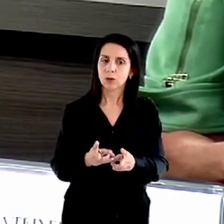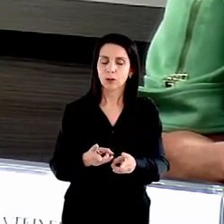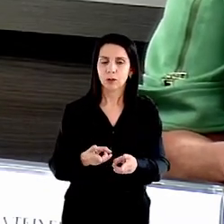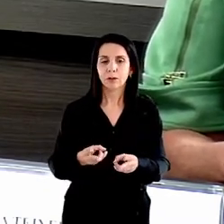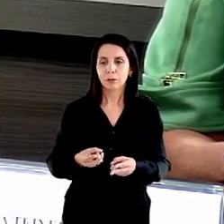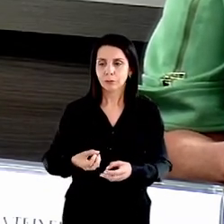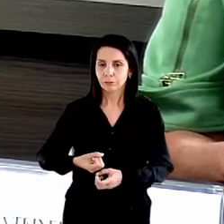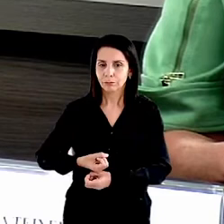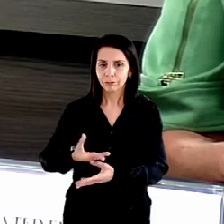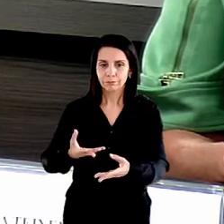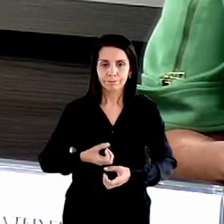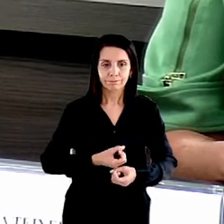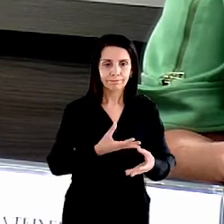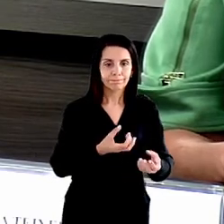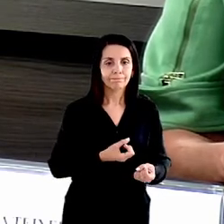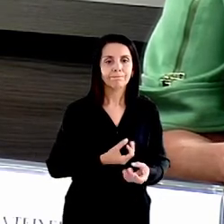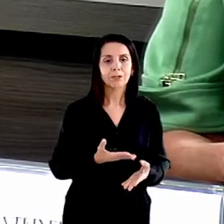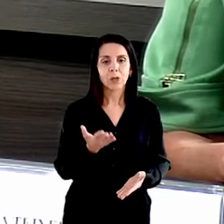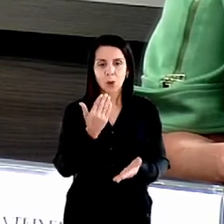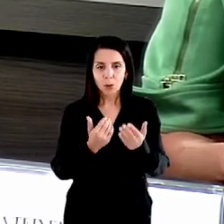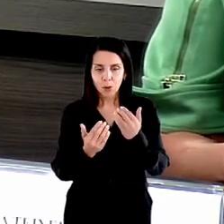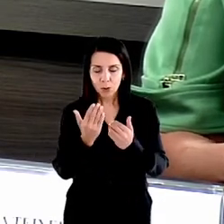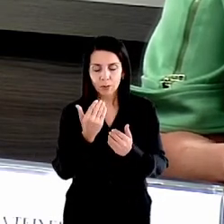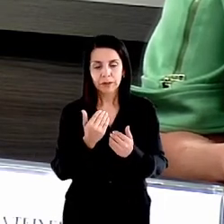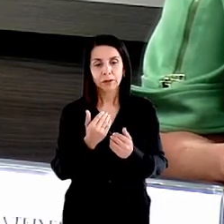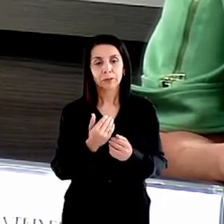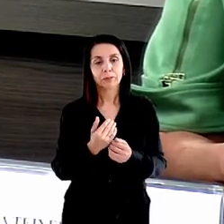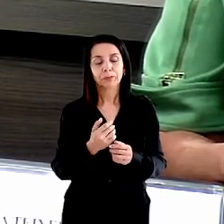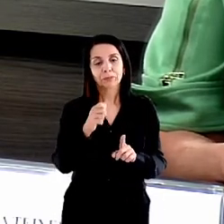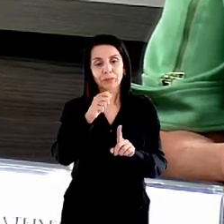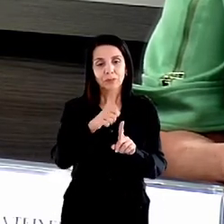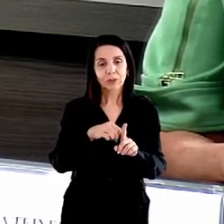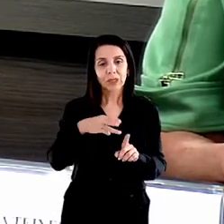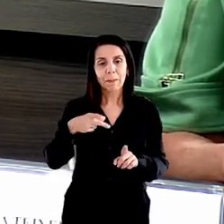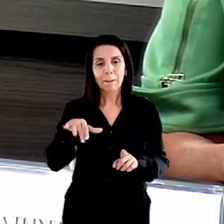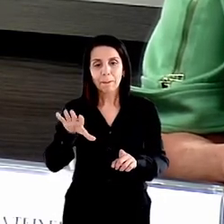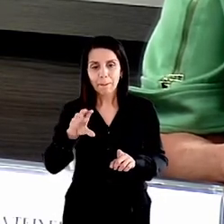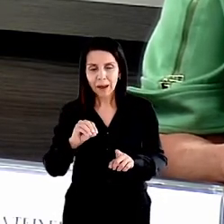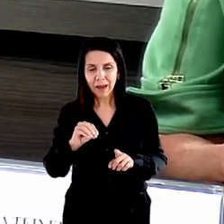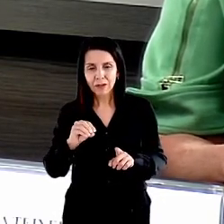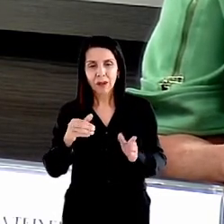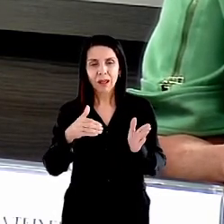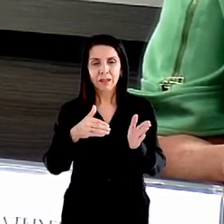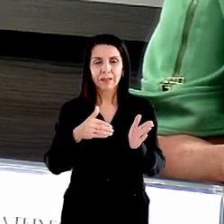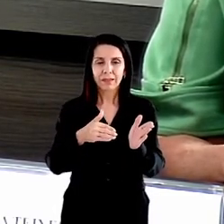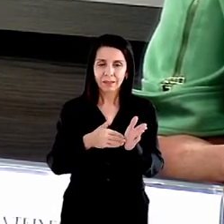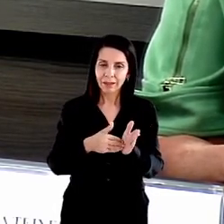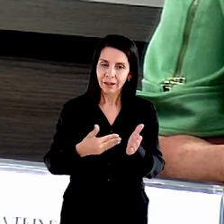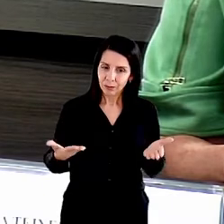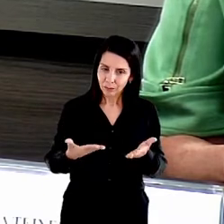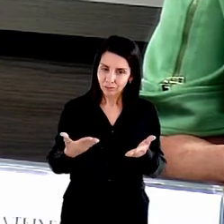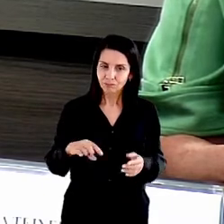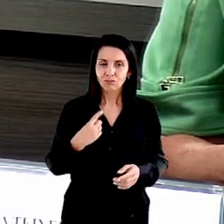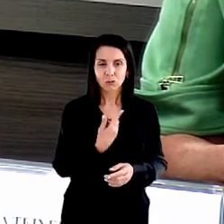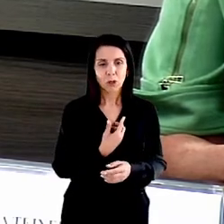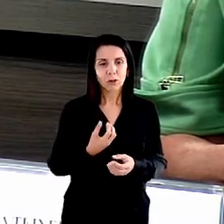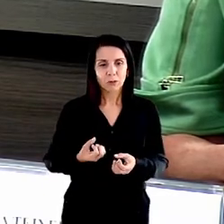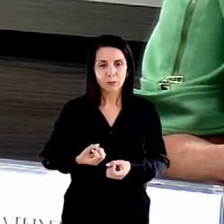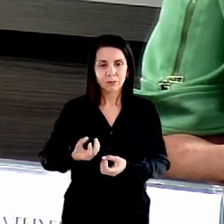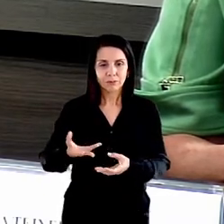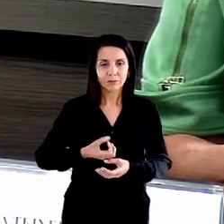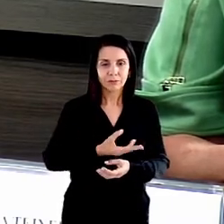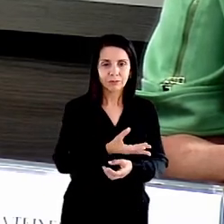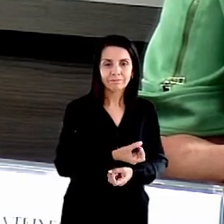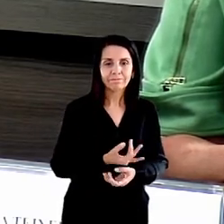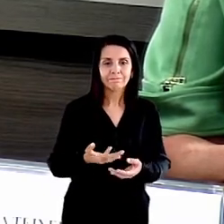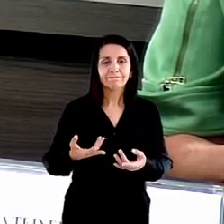Na verdade, de março de 2020 até hoje, a gente já distribuiu mais de 3 mil toneladas.